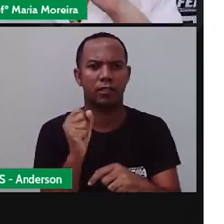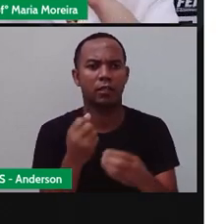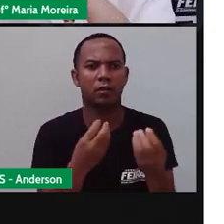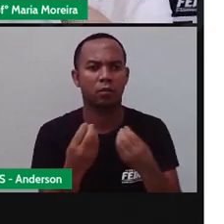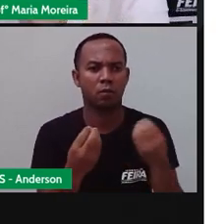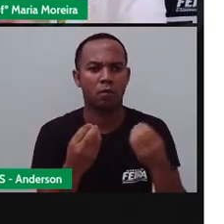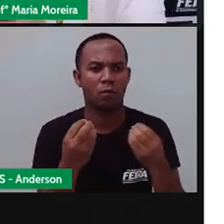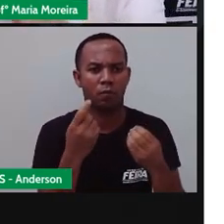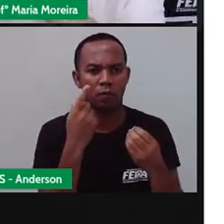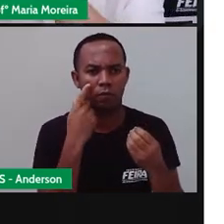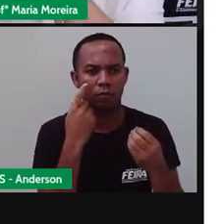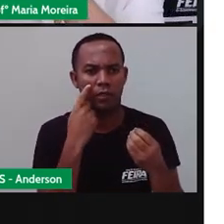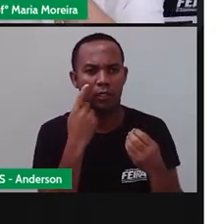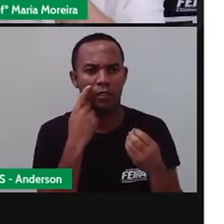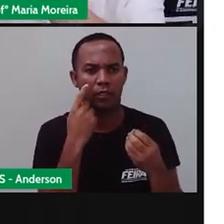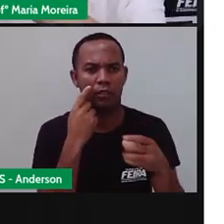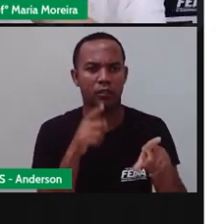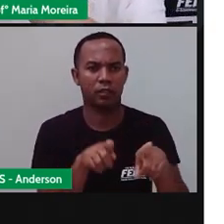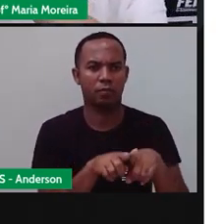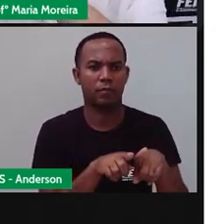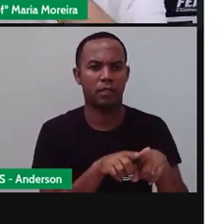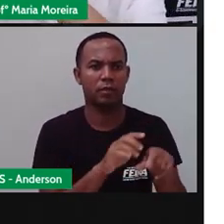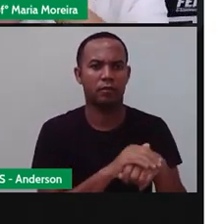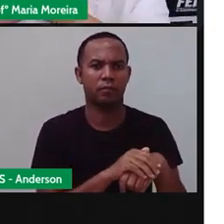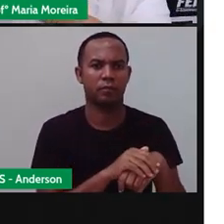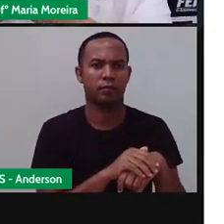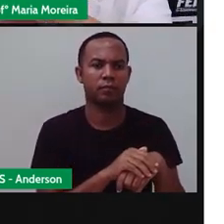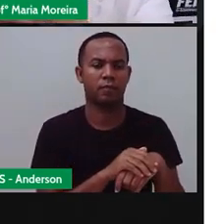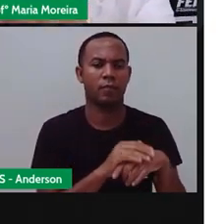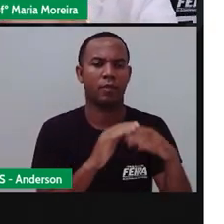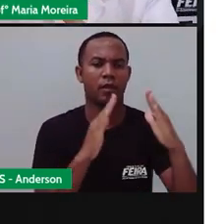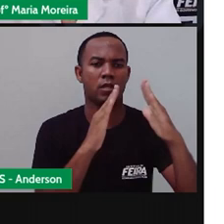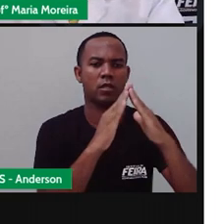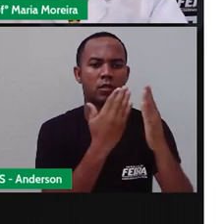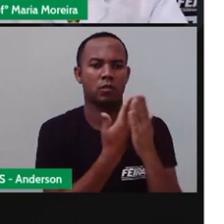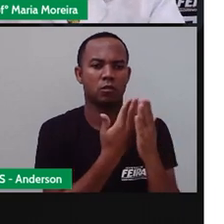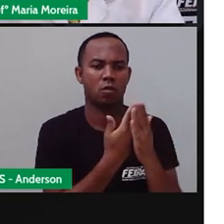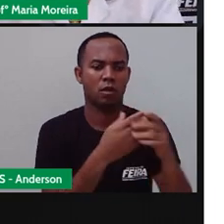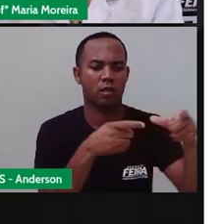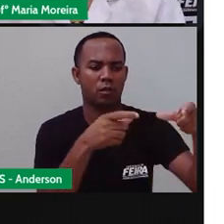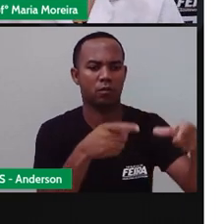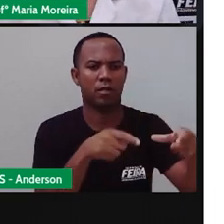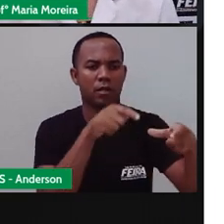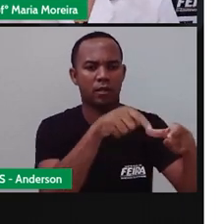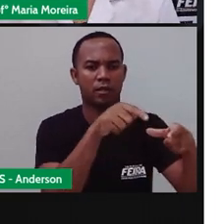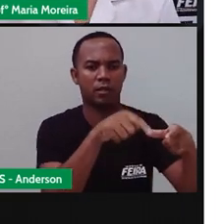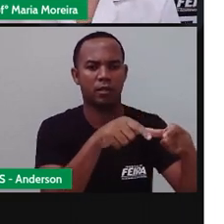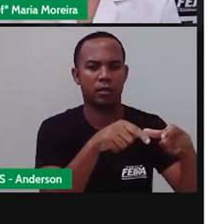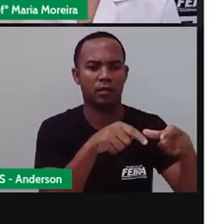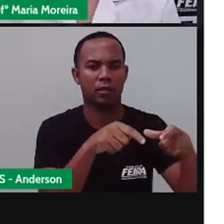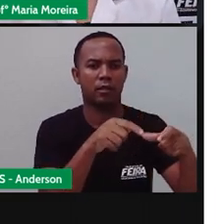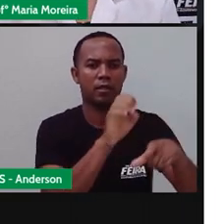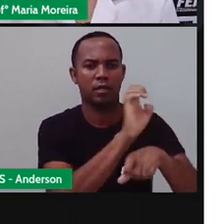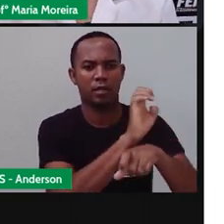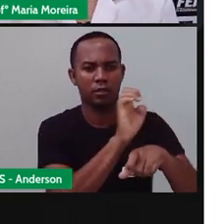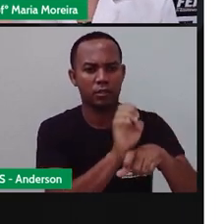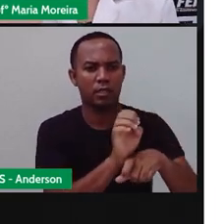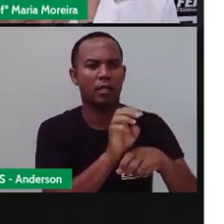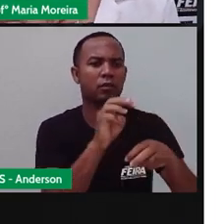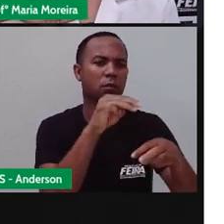eu vou fazer lá na minha legenda, vou colocar um símbolozinho a escola e vou colocar escola municipal, escola estadual,